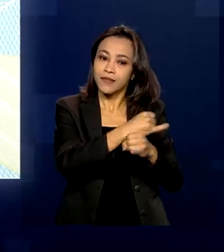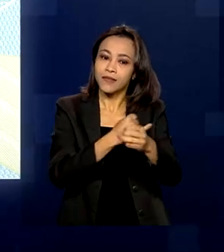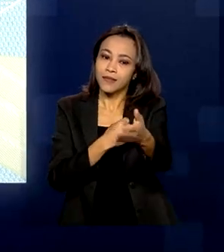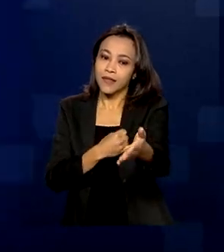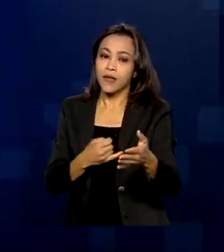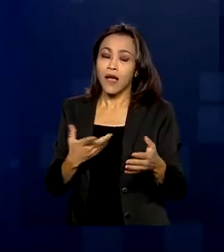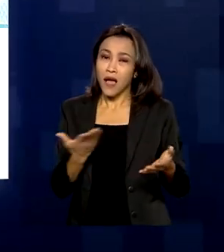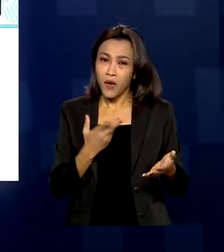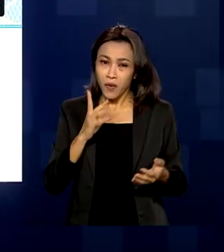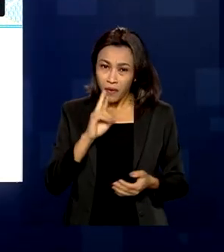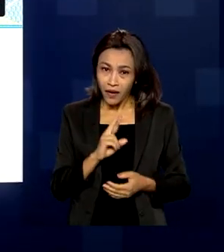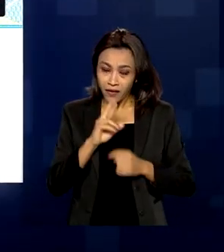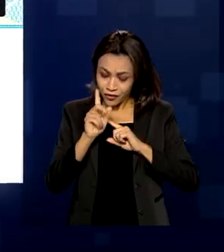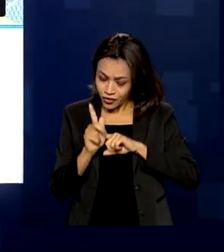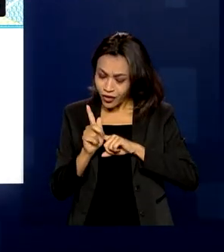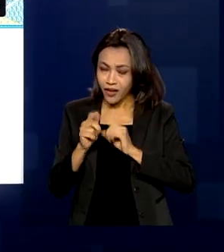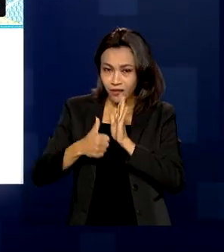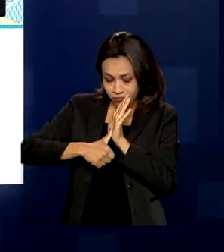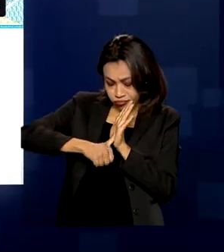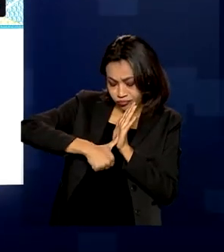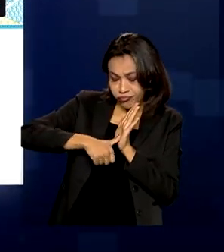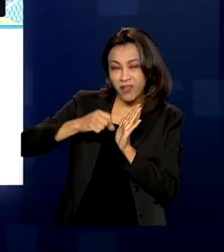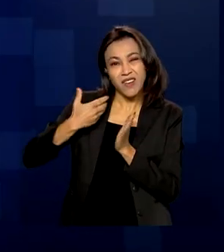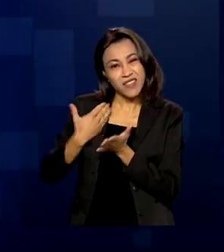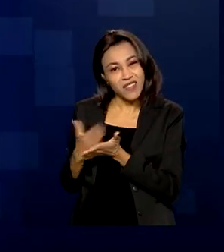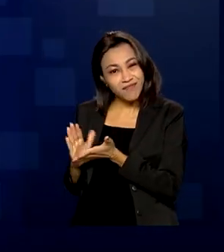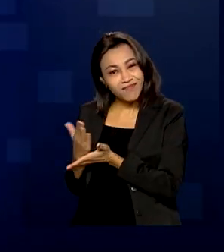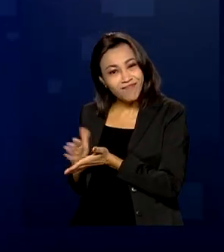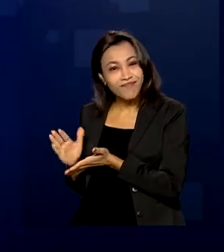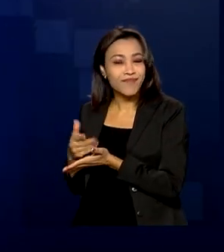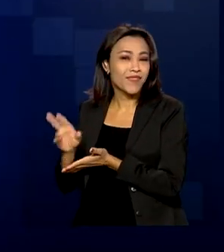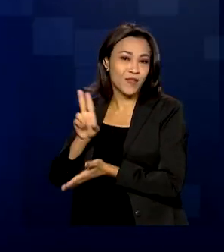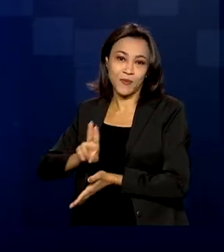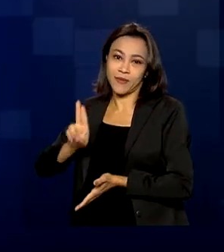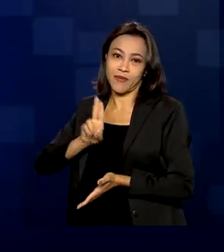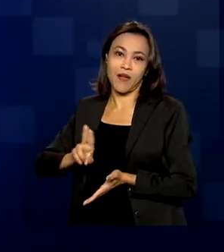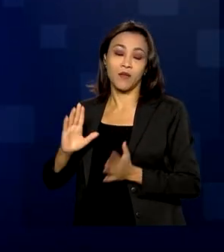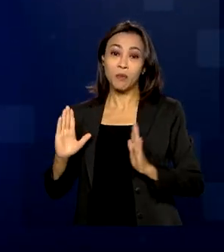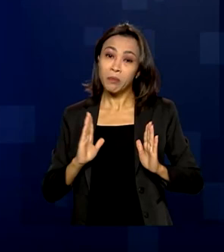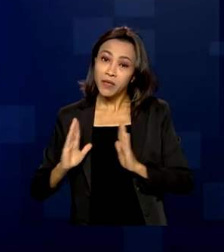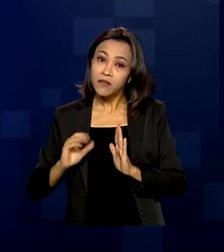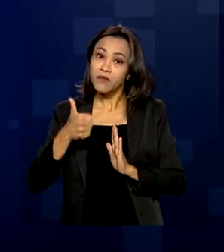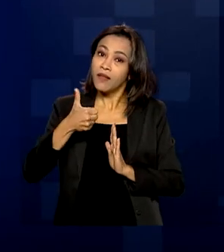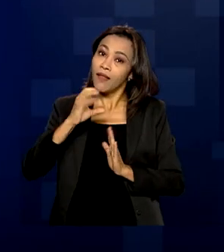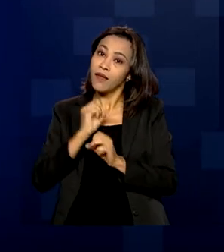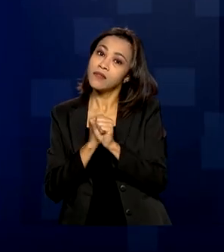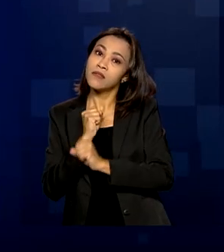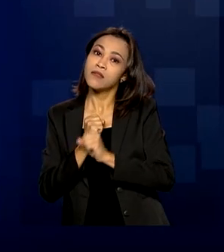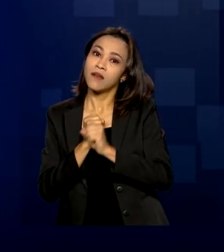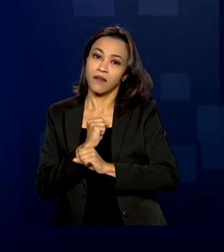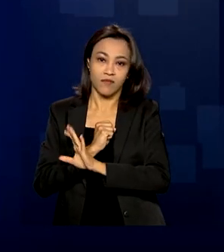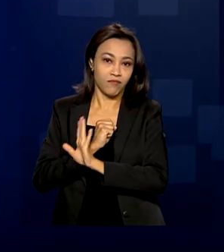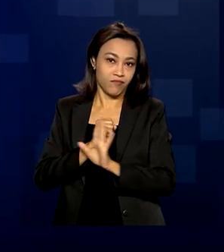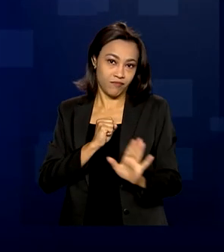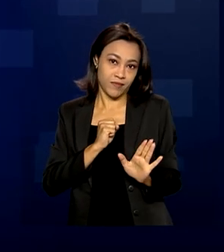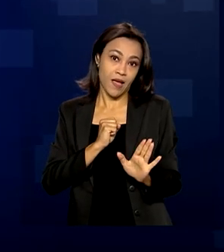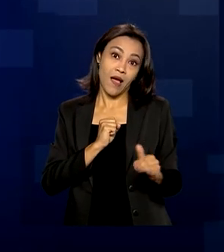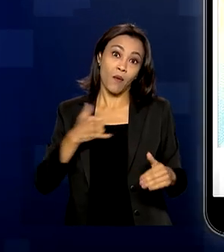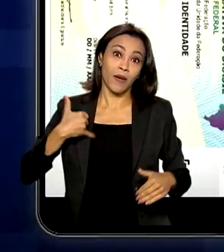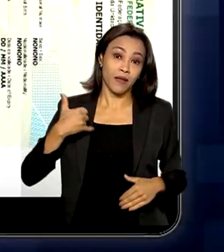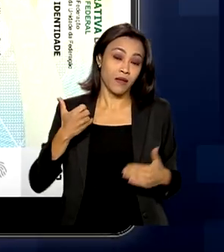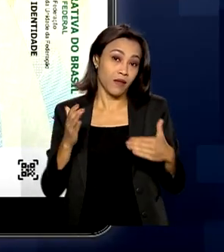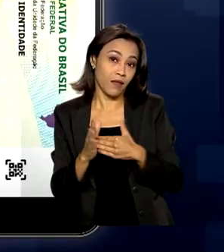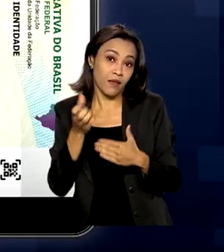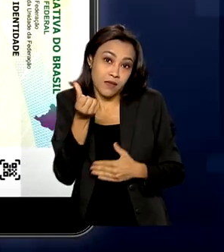poucos de ser utilizado. Esse novo registro terá validade por 10 anos para quem tem até 60 anos de